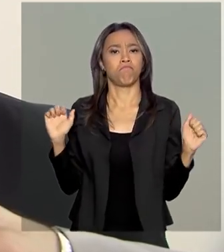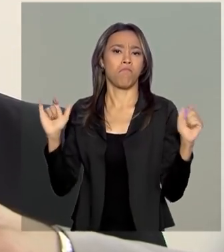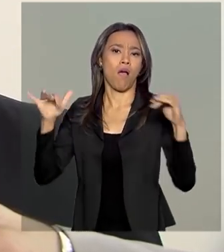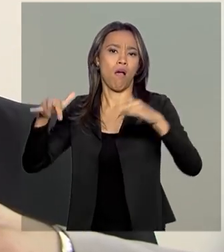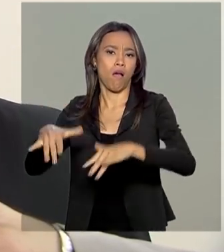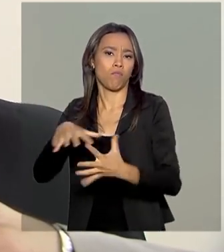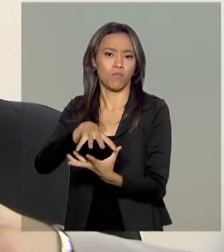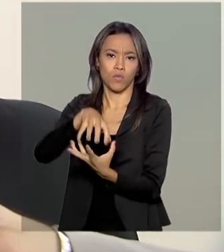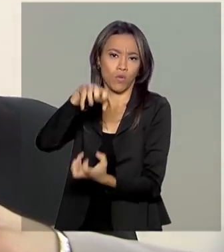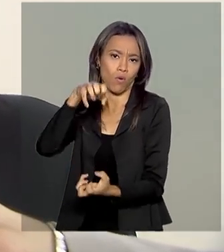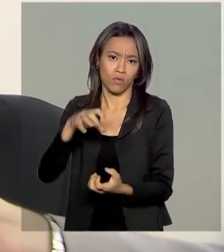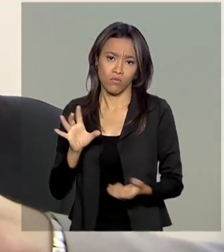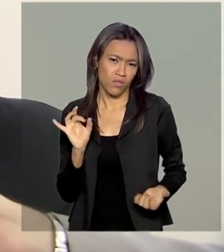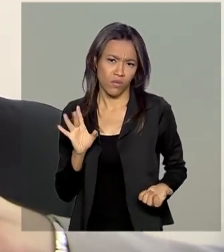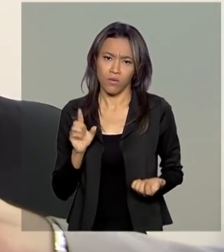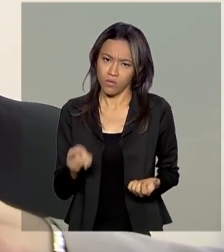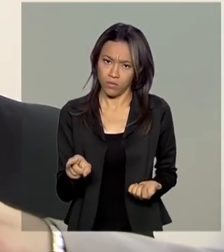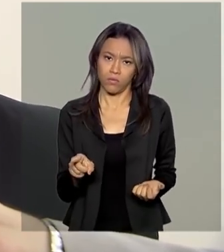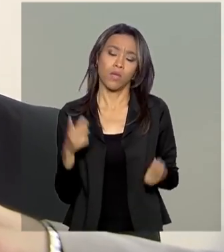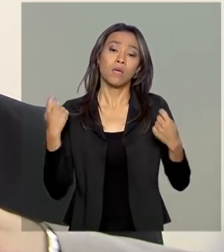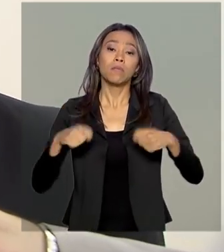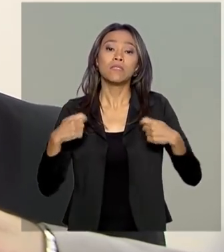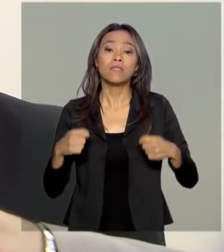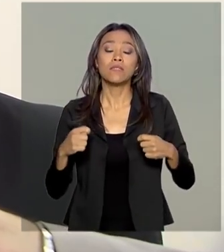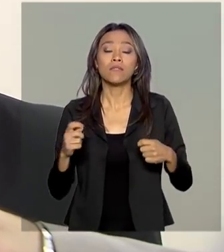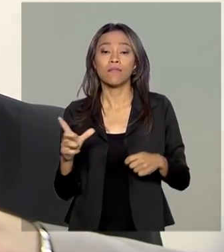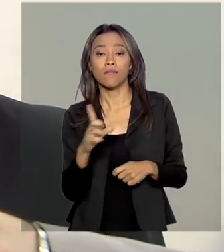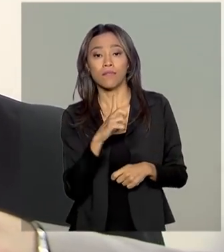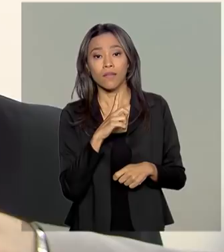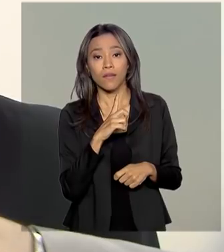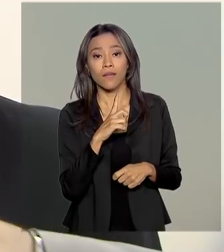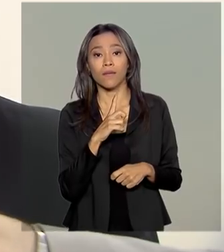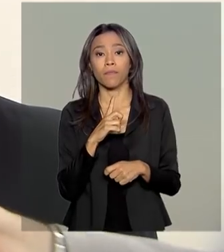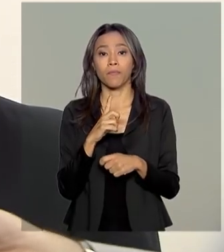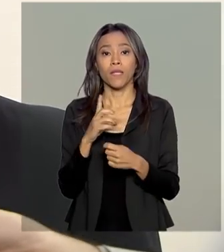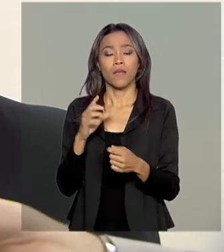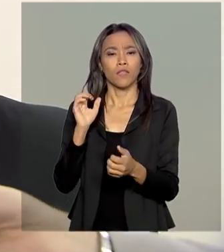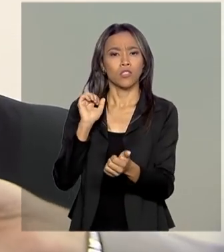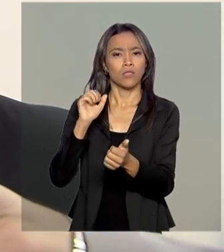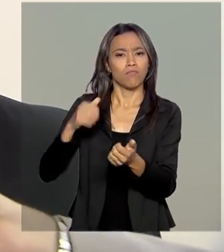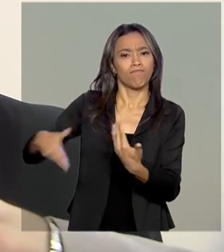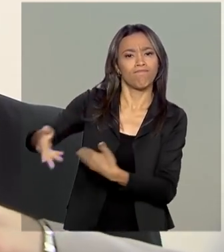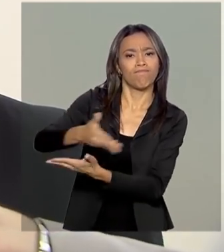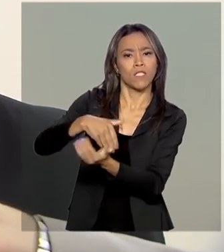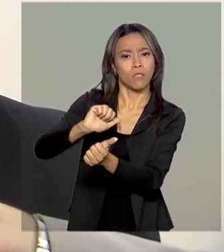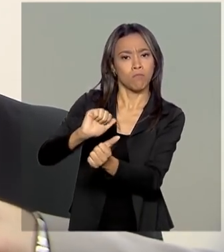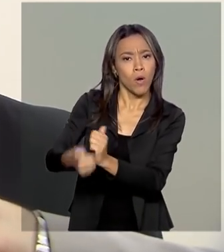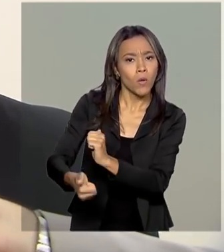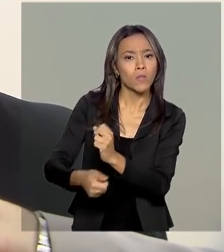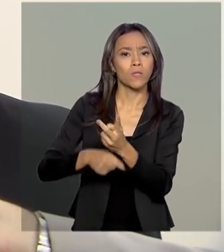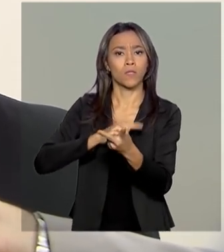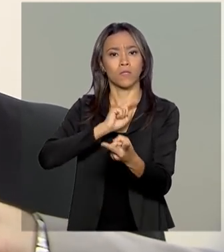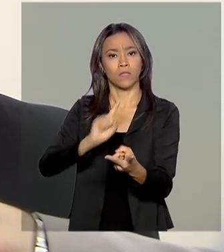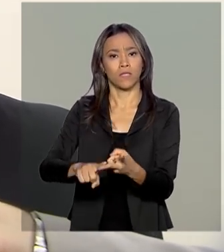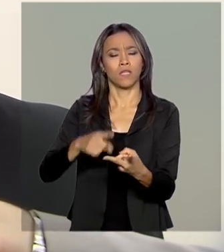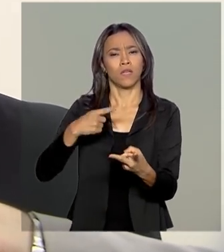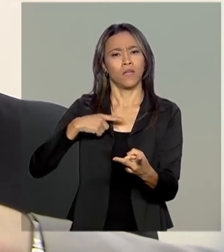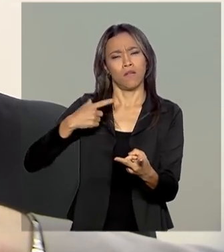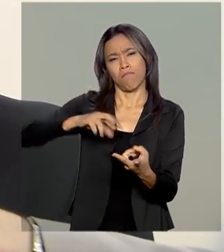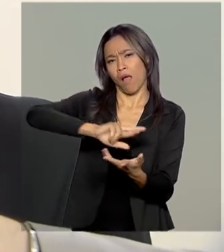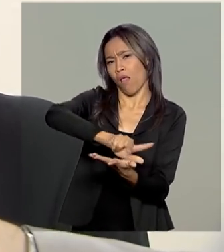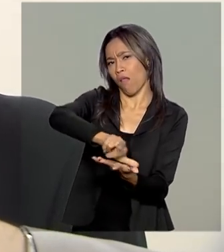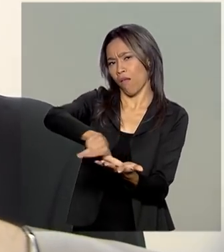muitos centros de dia para os idosos. Nós temos que ter centros, integrar isso com o esporte para fazer com que eles tenham uma atividade